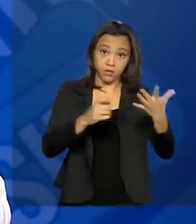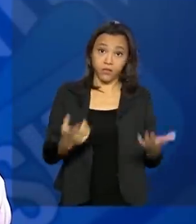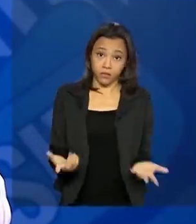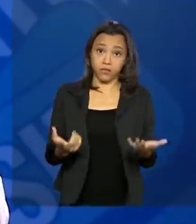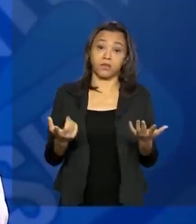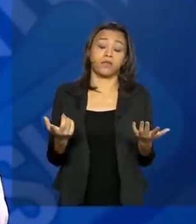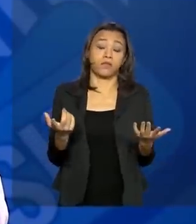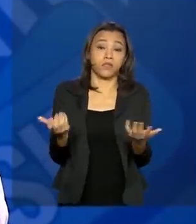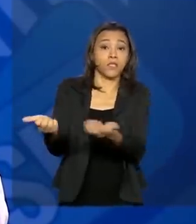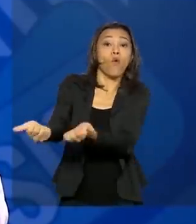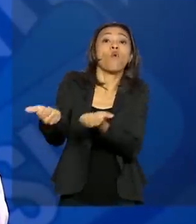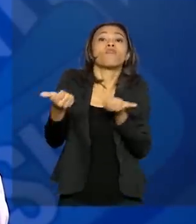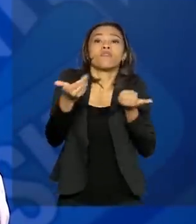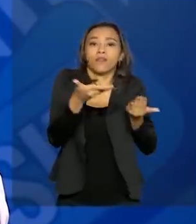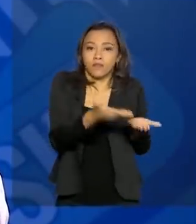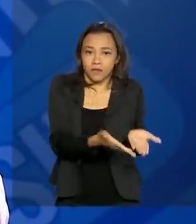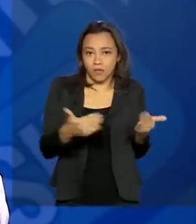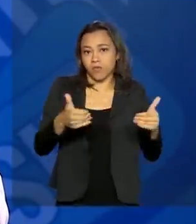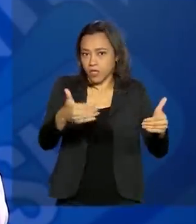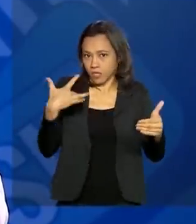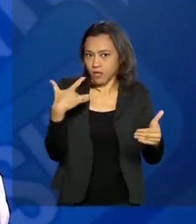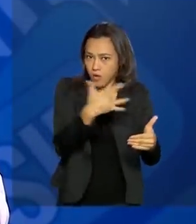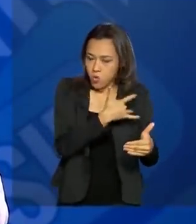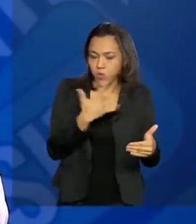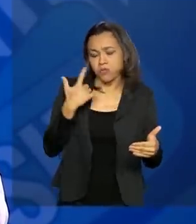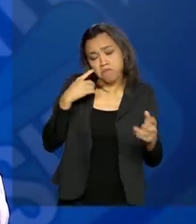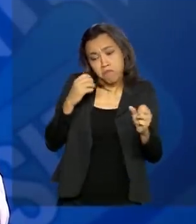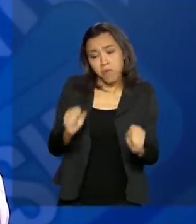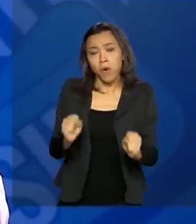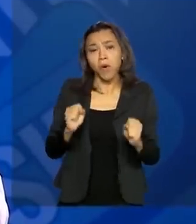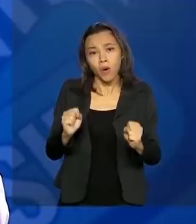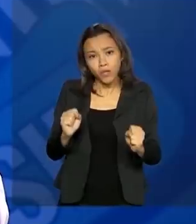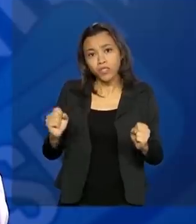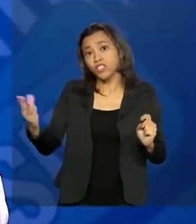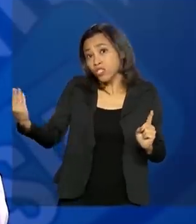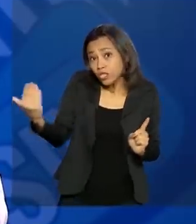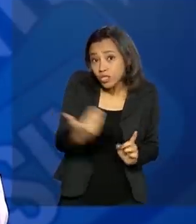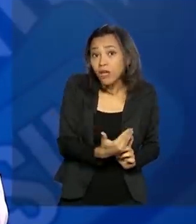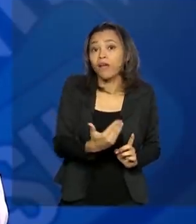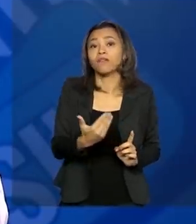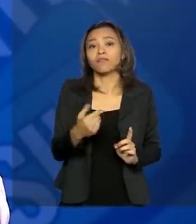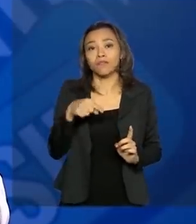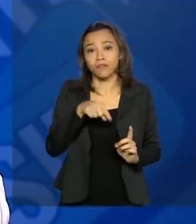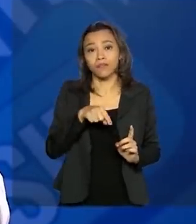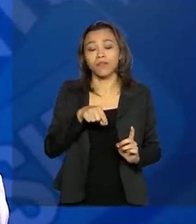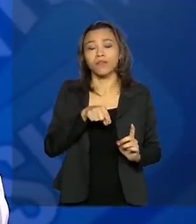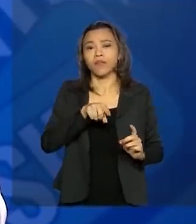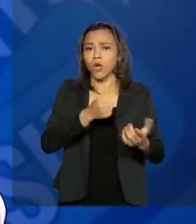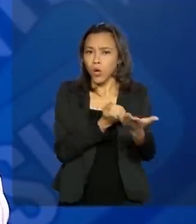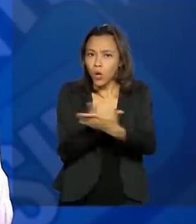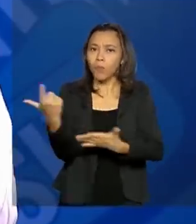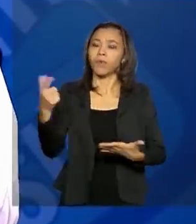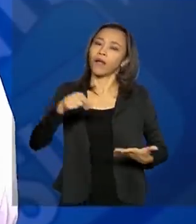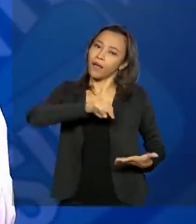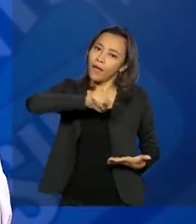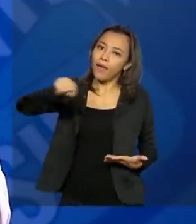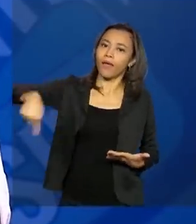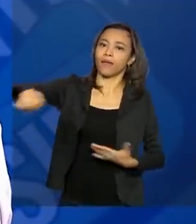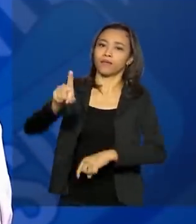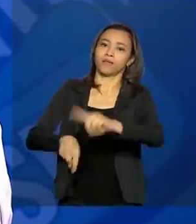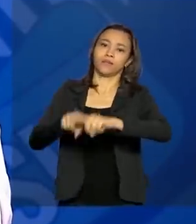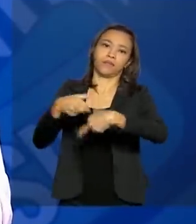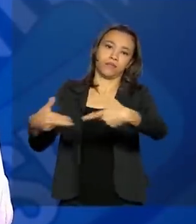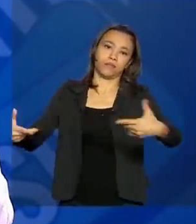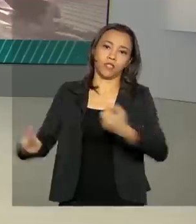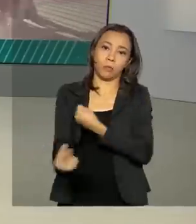preços que estão sendo oferecidos, poderá adquirir diretamente dessas empresas que estiverem se cadastrando no